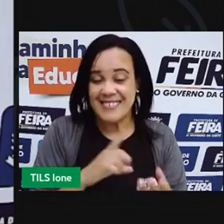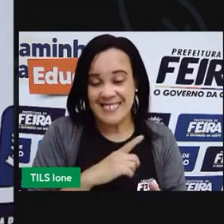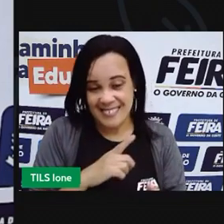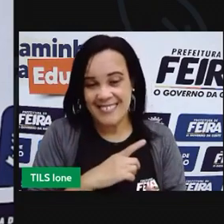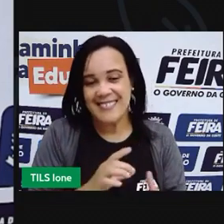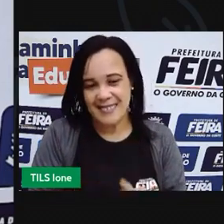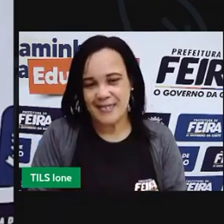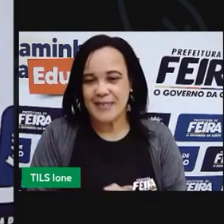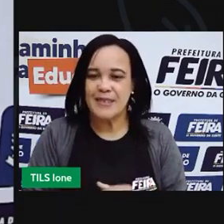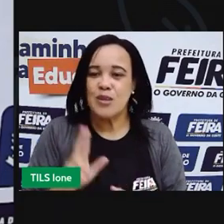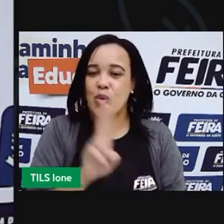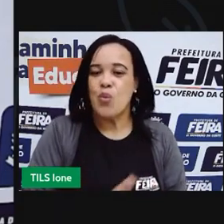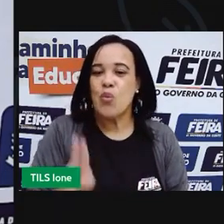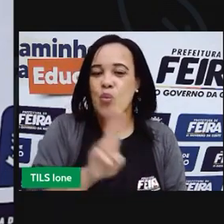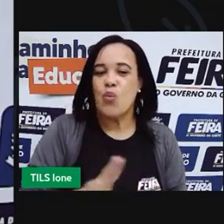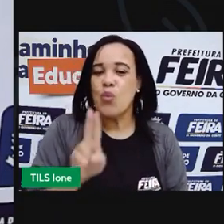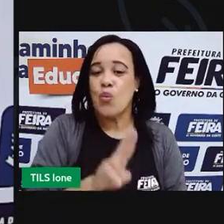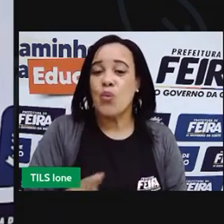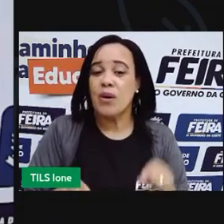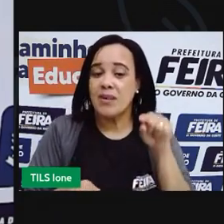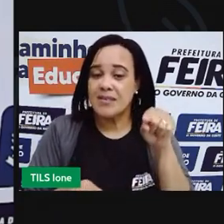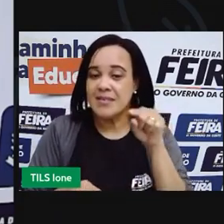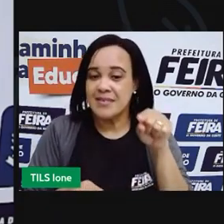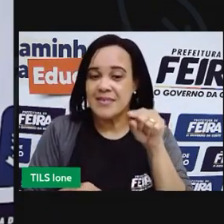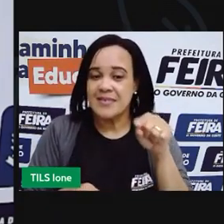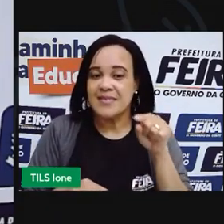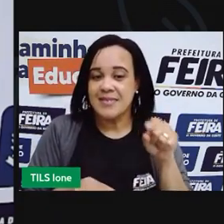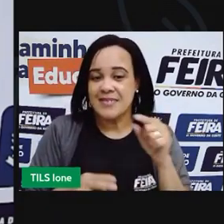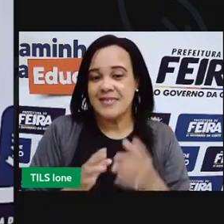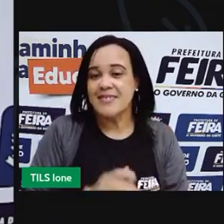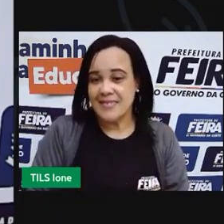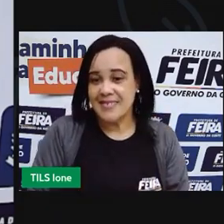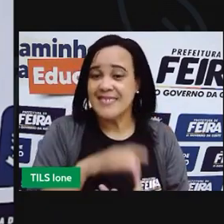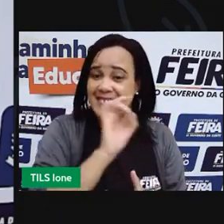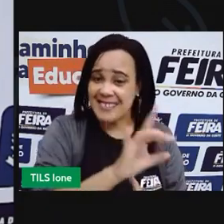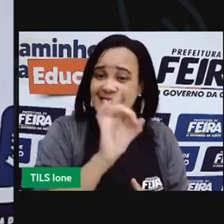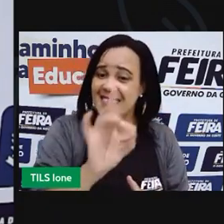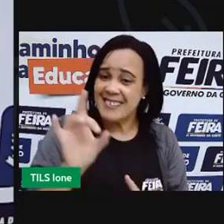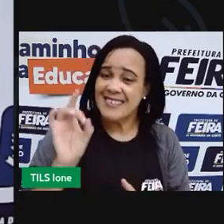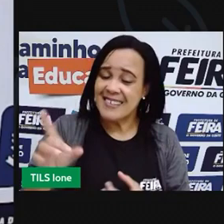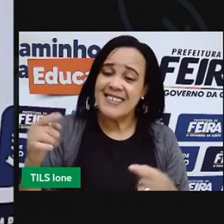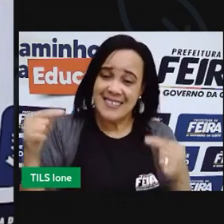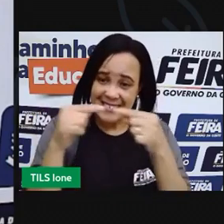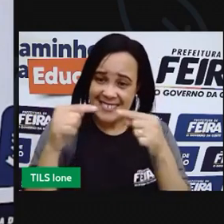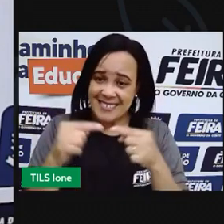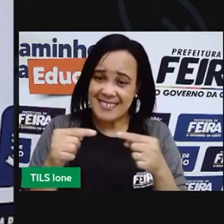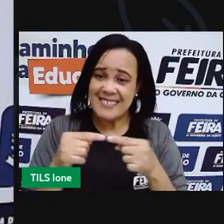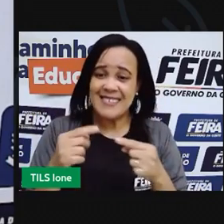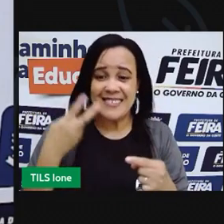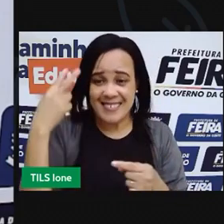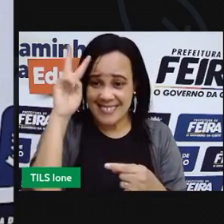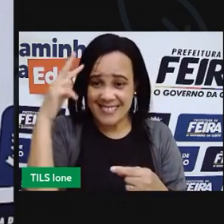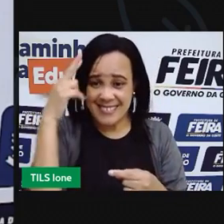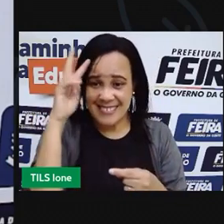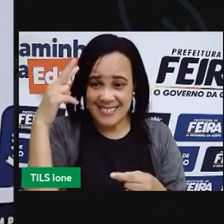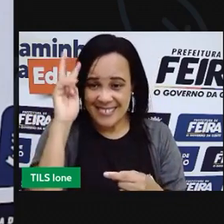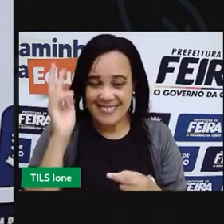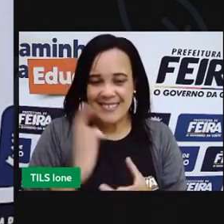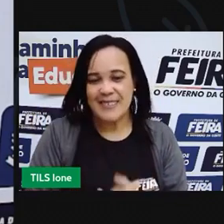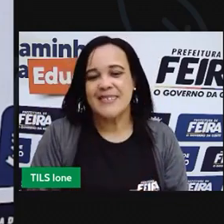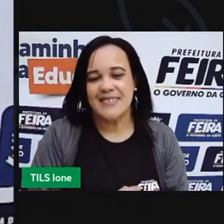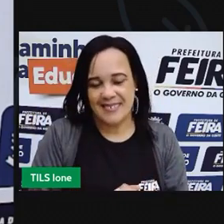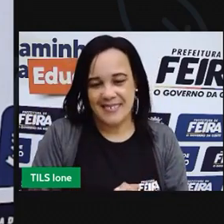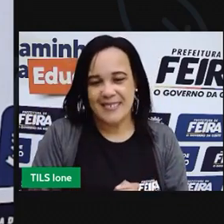Você pode utilizar esses outros objetos, olha, com